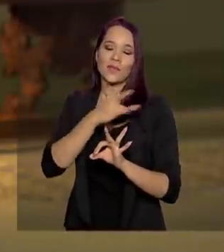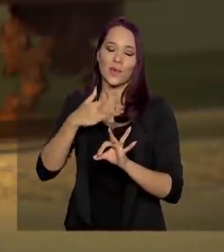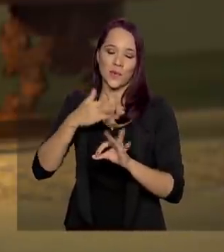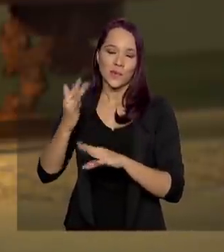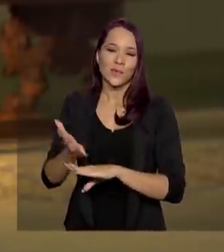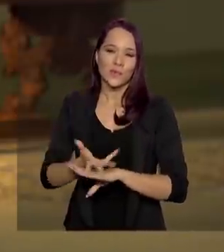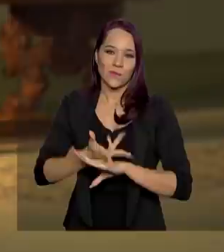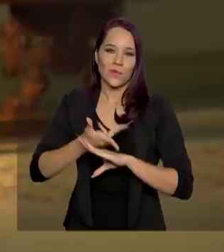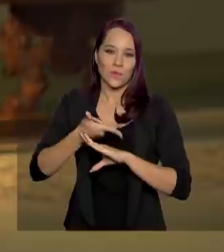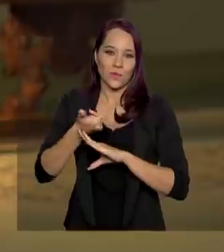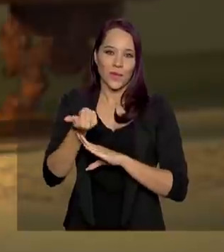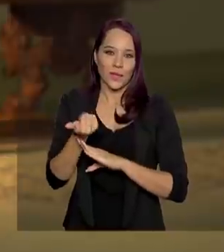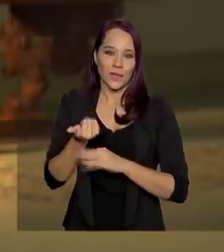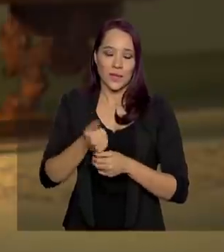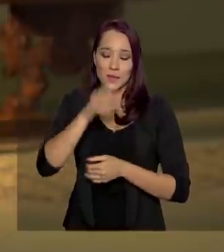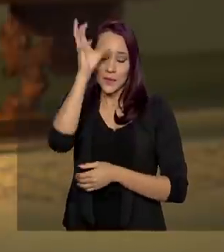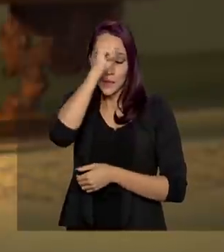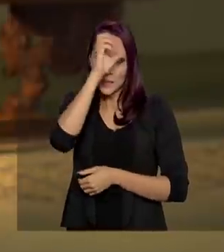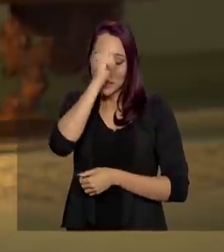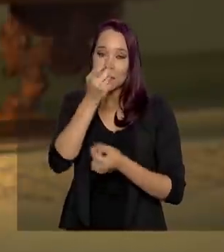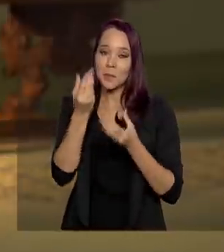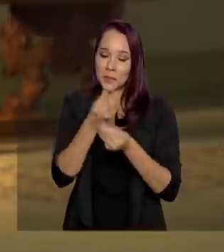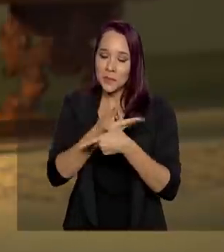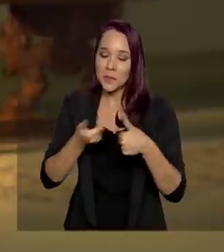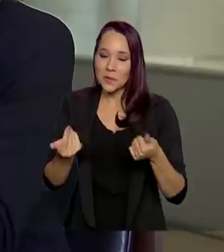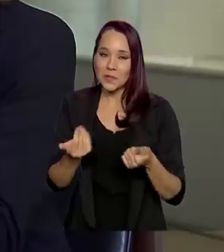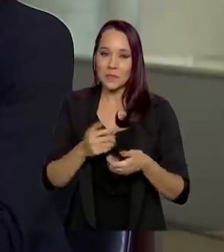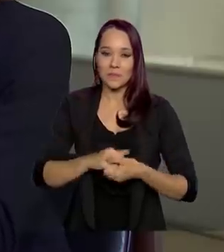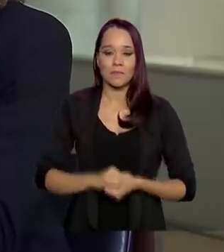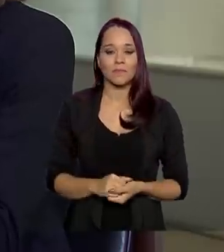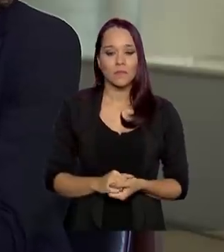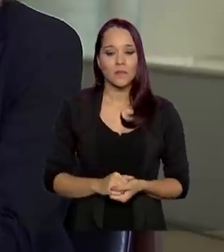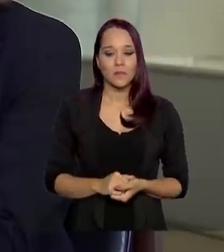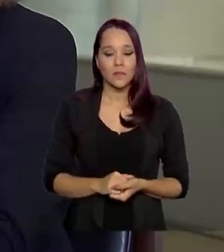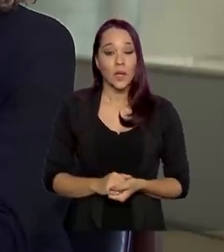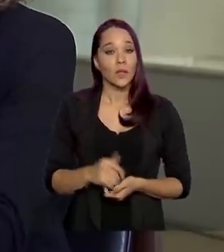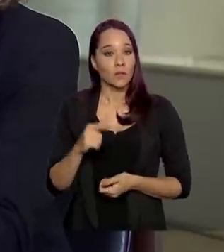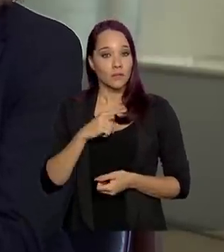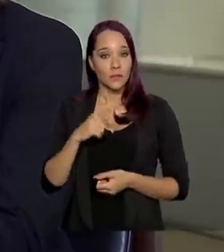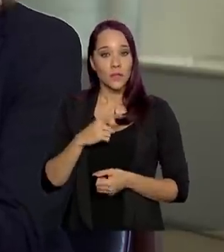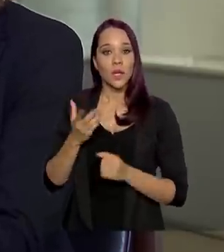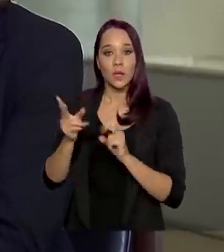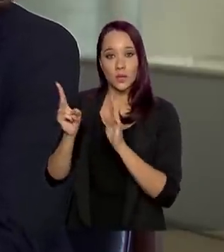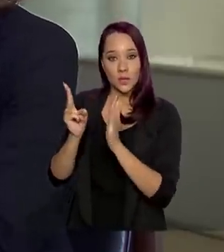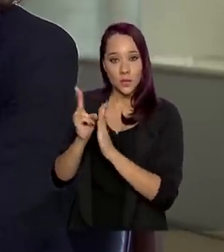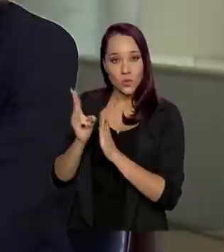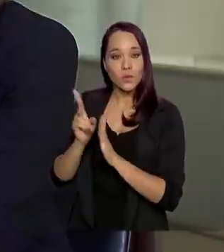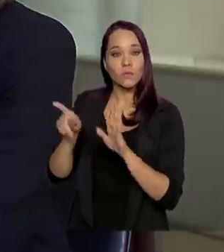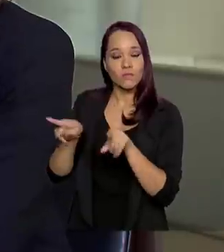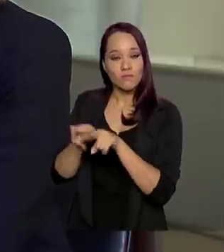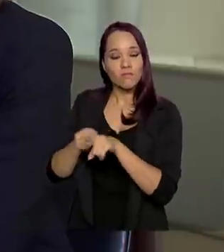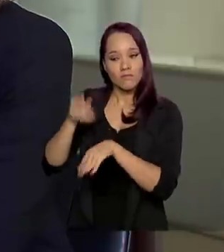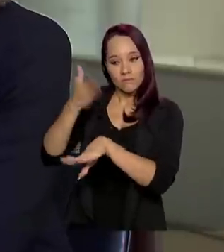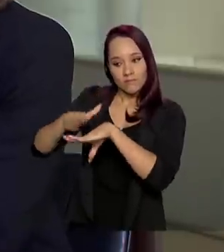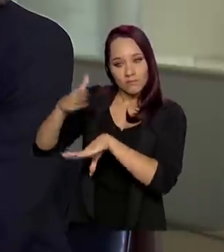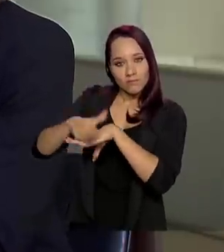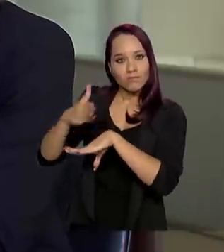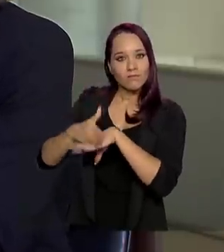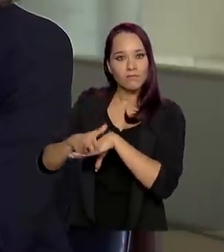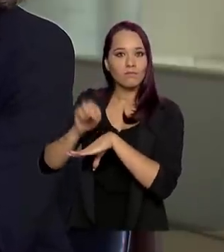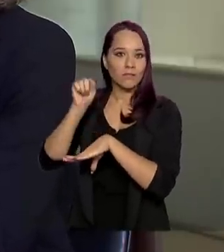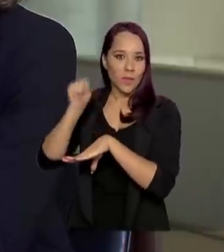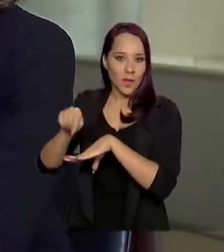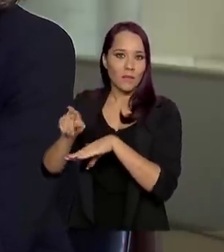qualidade e tirar muitas lições dessa história da Covid-19. Existem indígenas também treinados pelo CESAI para